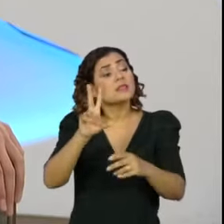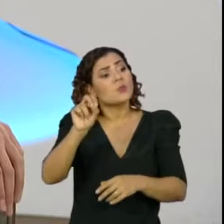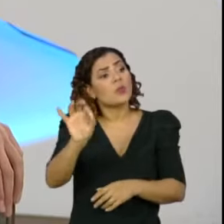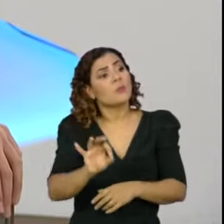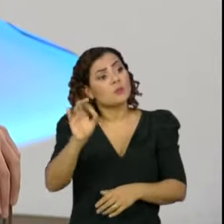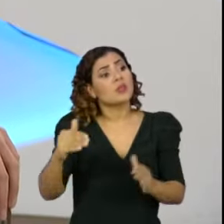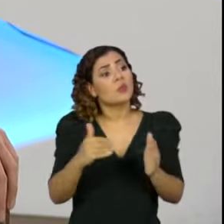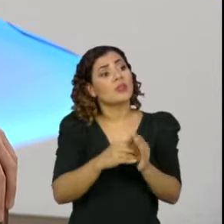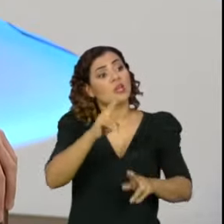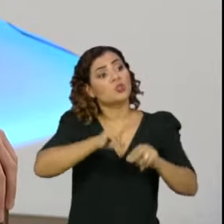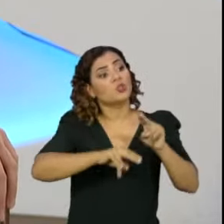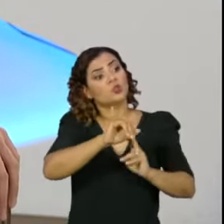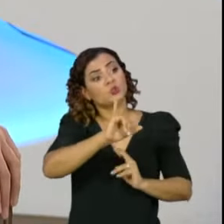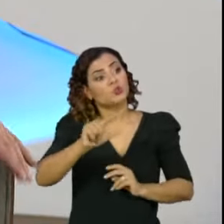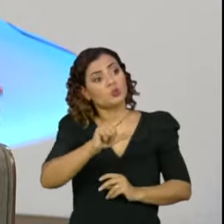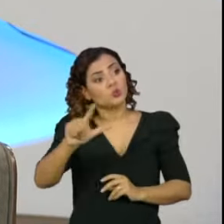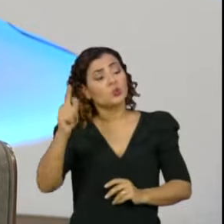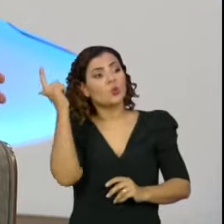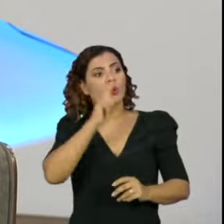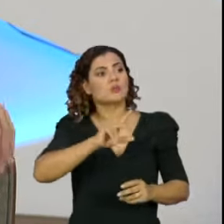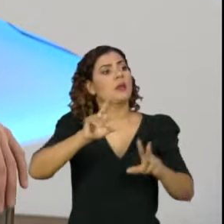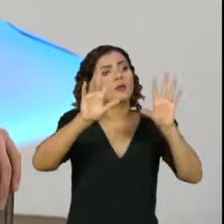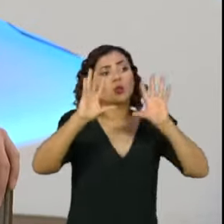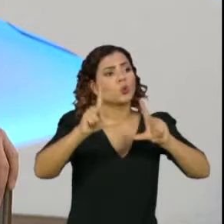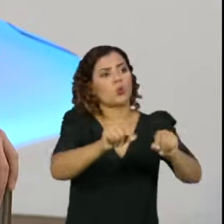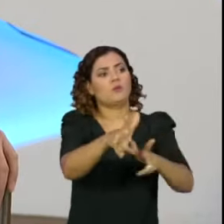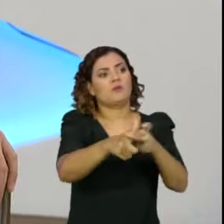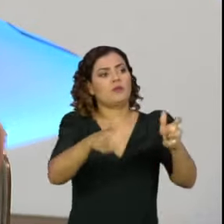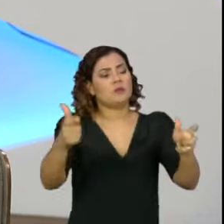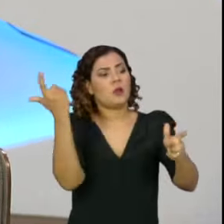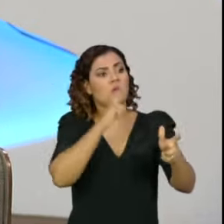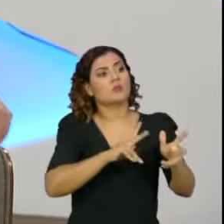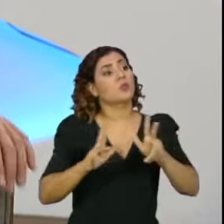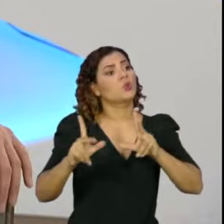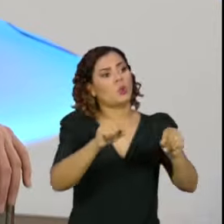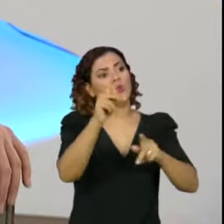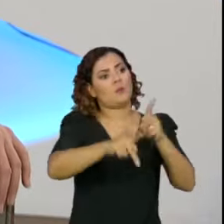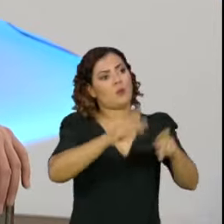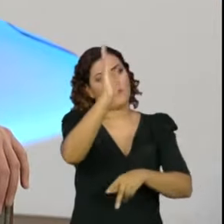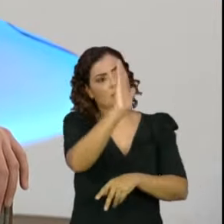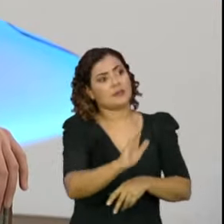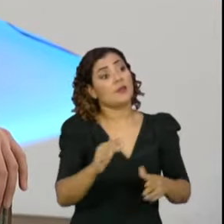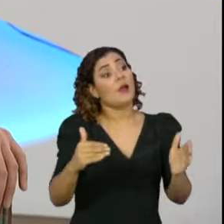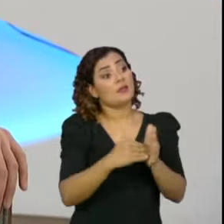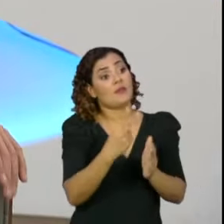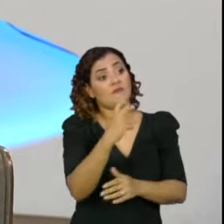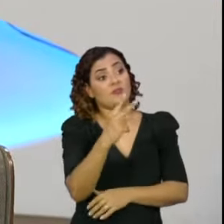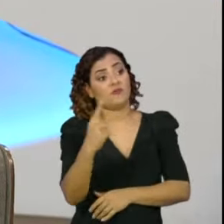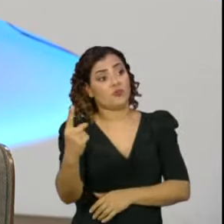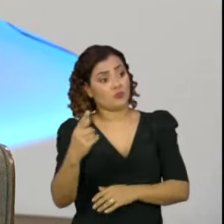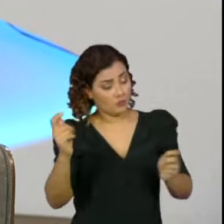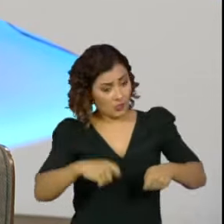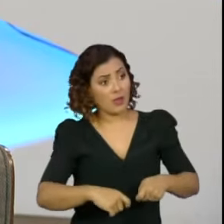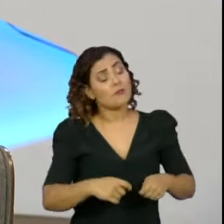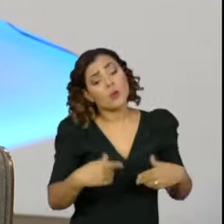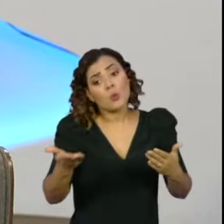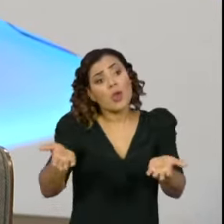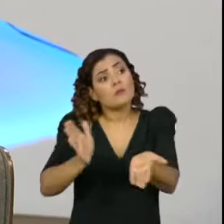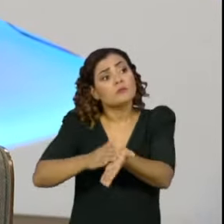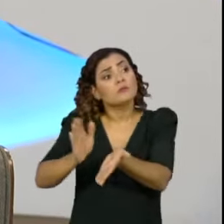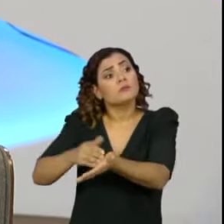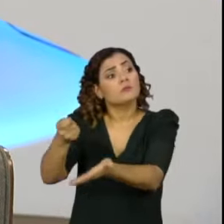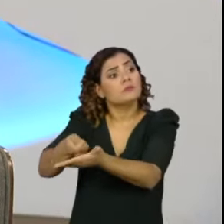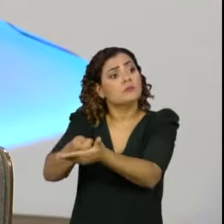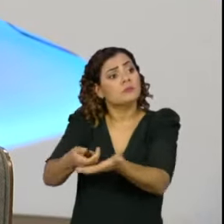vacinada até o meio do ano e a outra metade até o final do ano, de modo que nós poderíamos vacinar todos os brasileiros em 2021. Qual é a